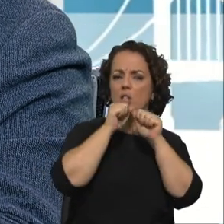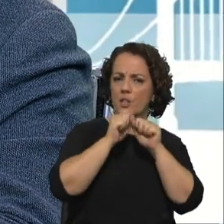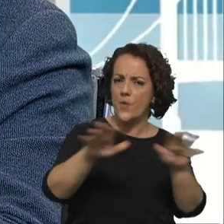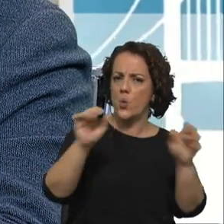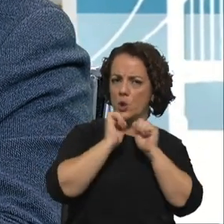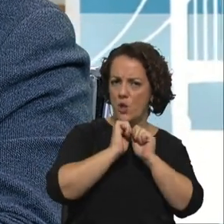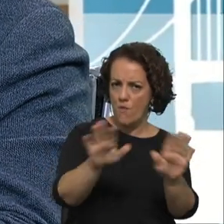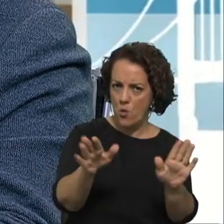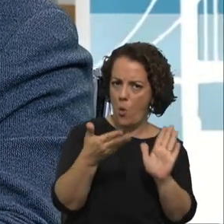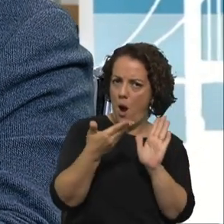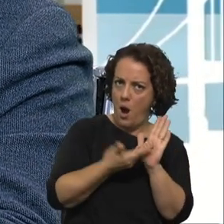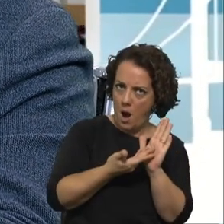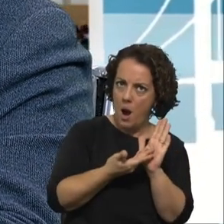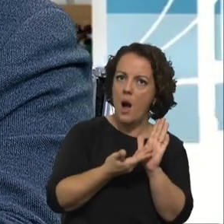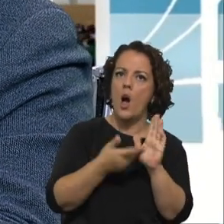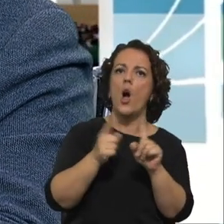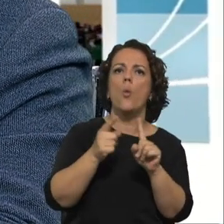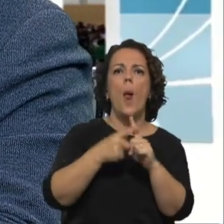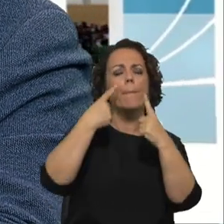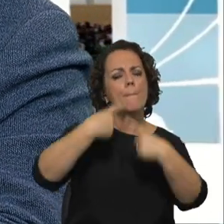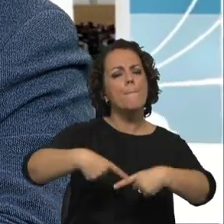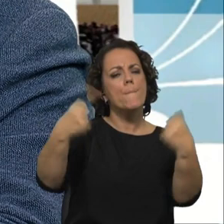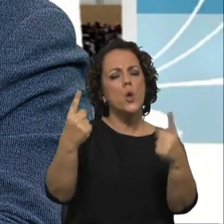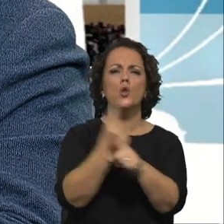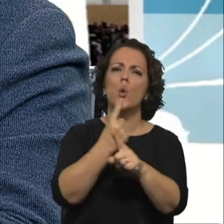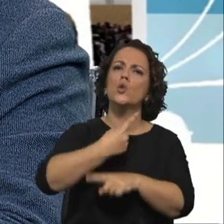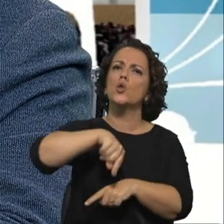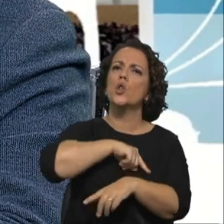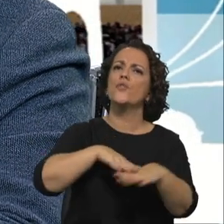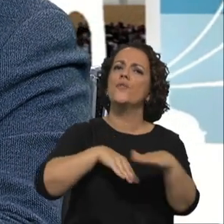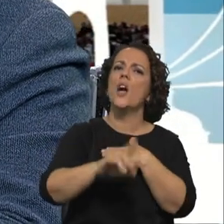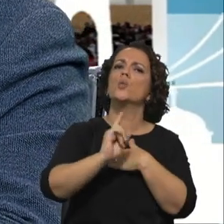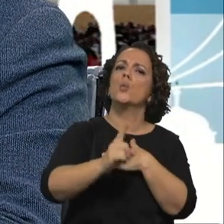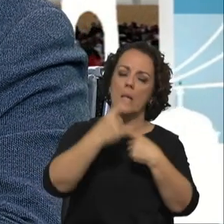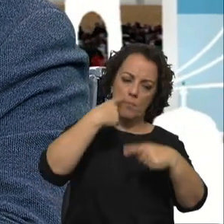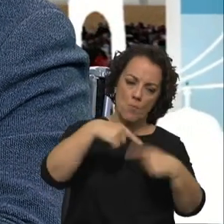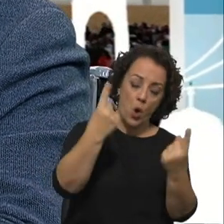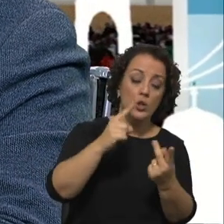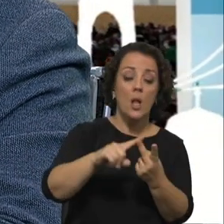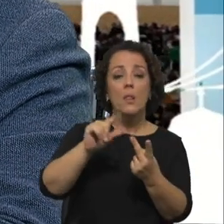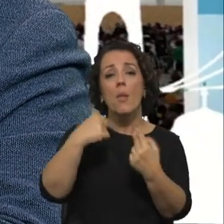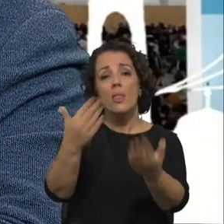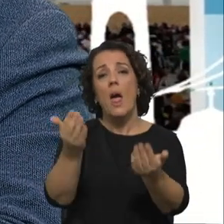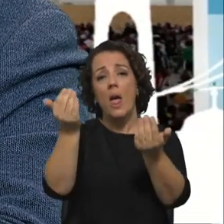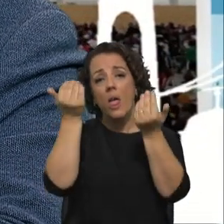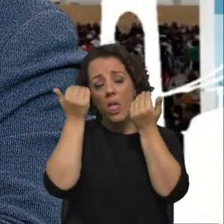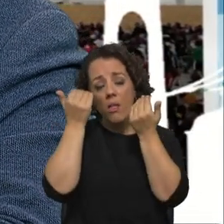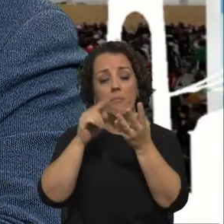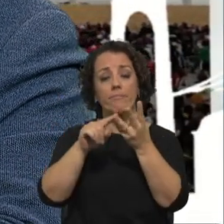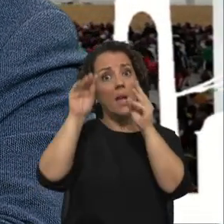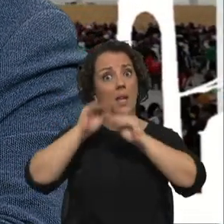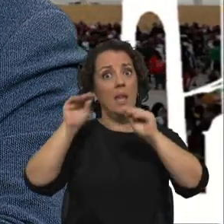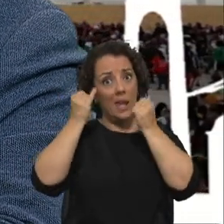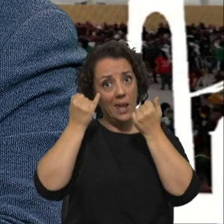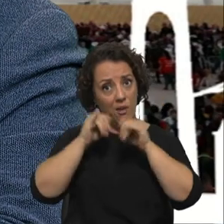visível aquilo que nós fazemos, mas também formar e informar. A Revista Mundo Rural, neste momento,